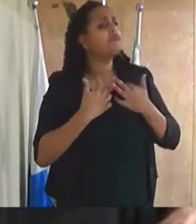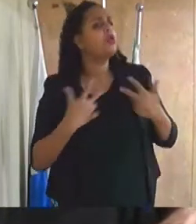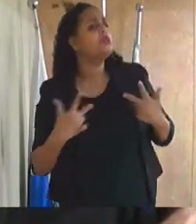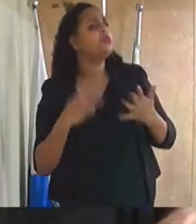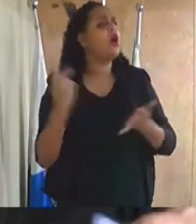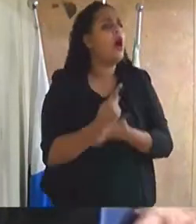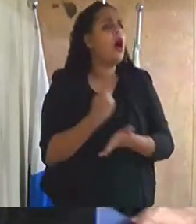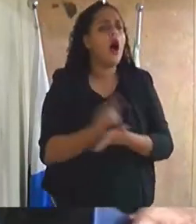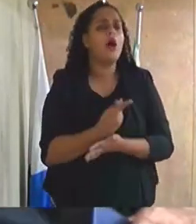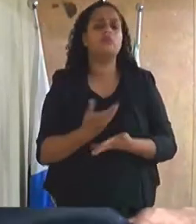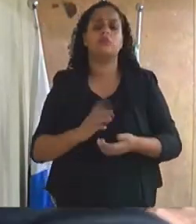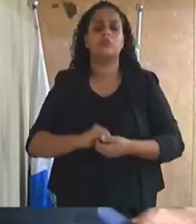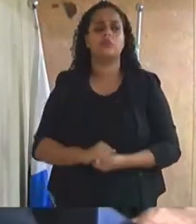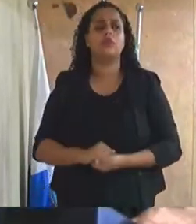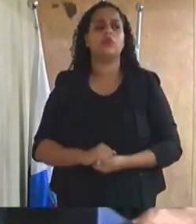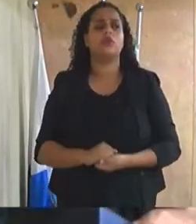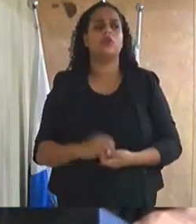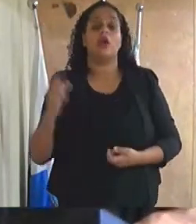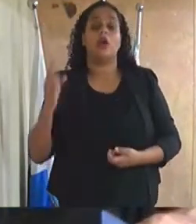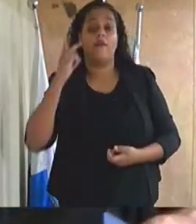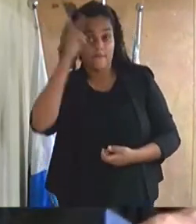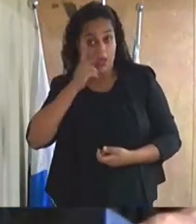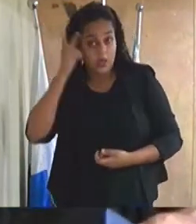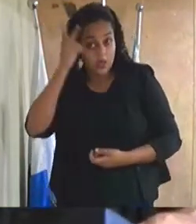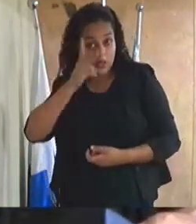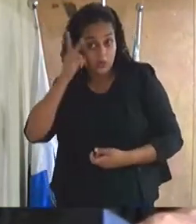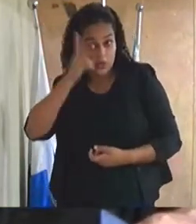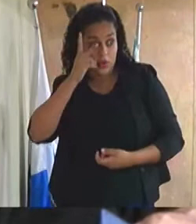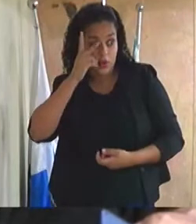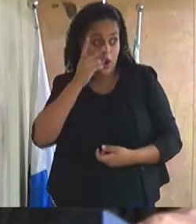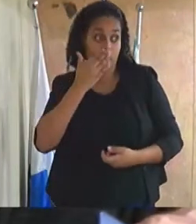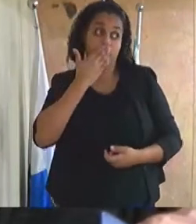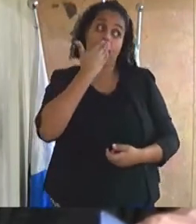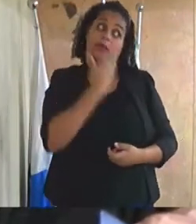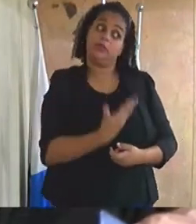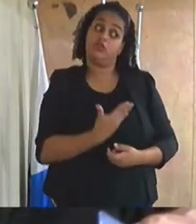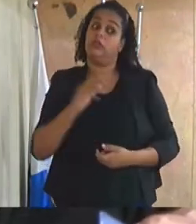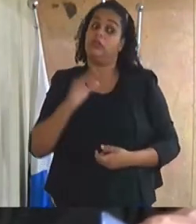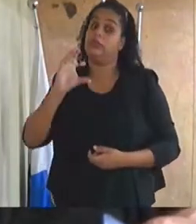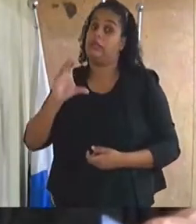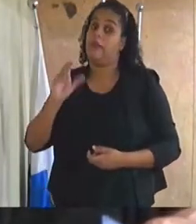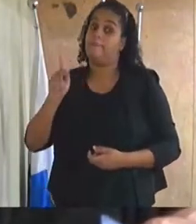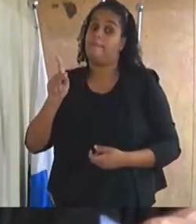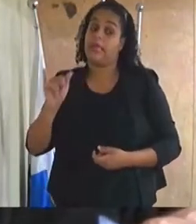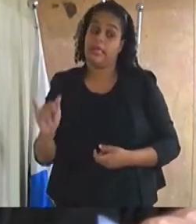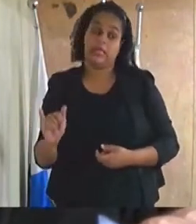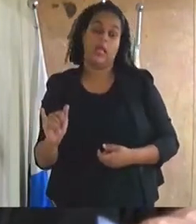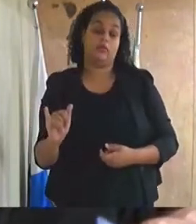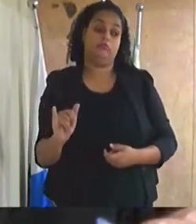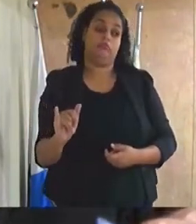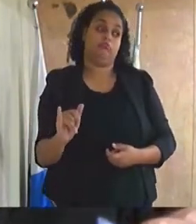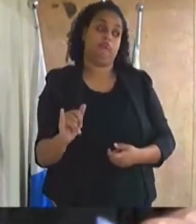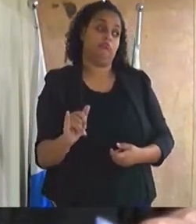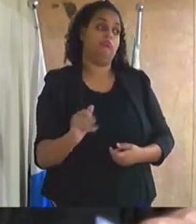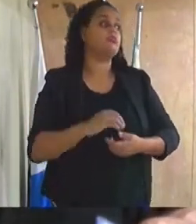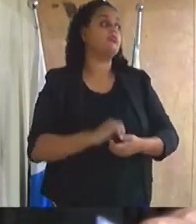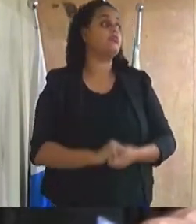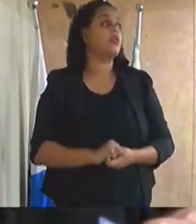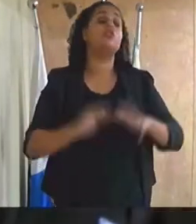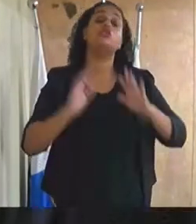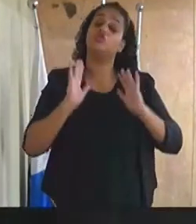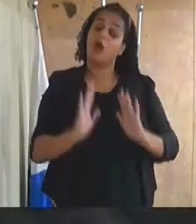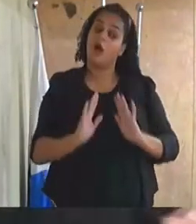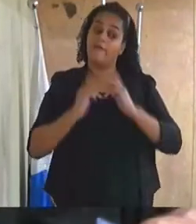por parte da vereadora que pediu abertura de CPI e como vossa excelência já